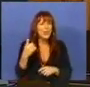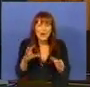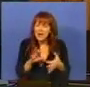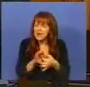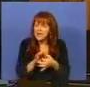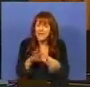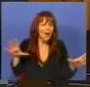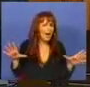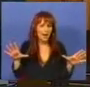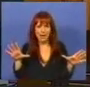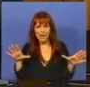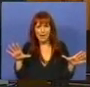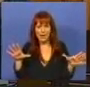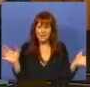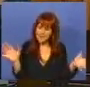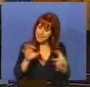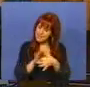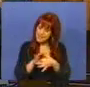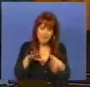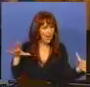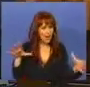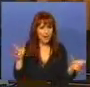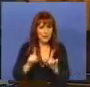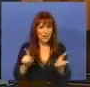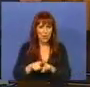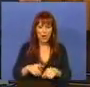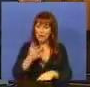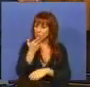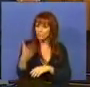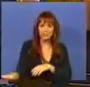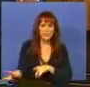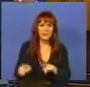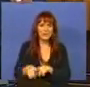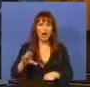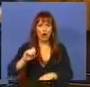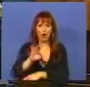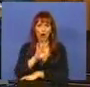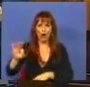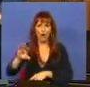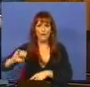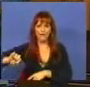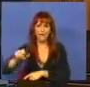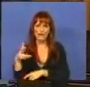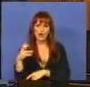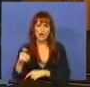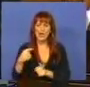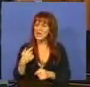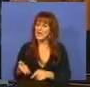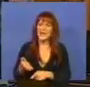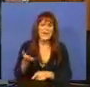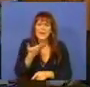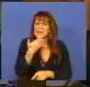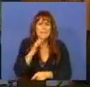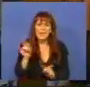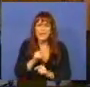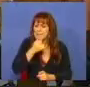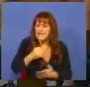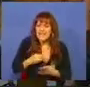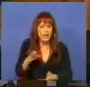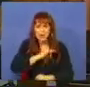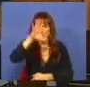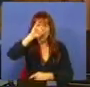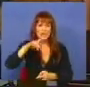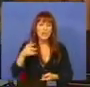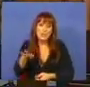nada a ver, nada a ver com a abolição dos offshores. Que não depende em nenhuma medida, se o Sr.